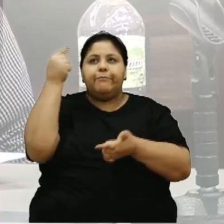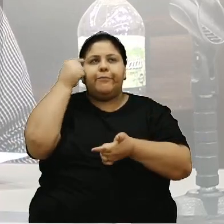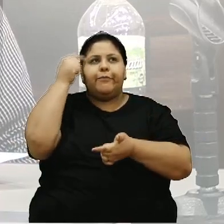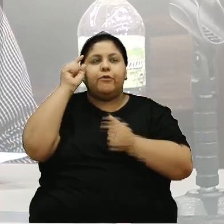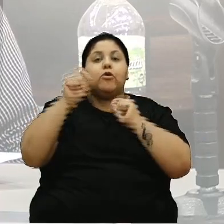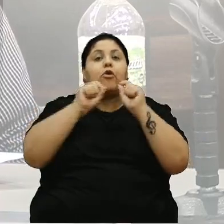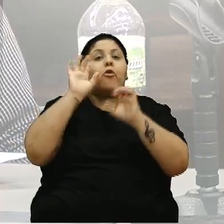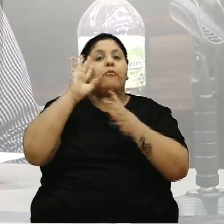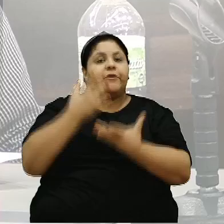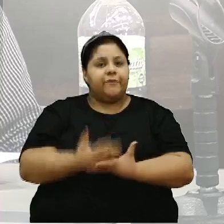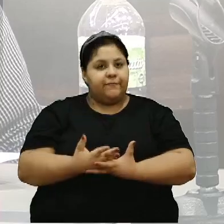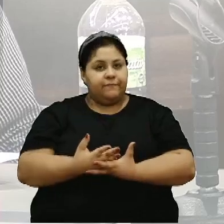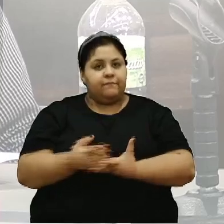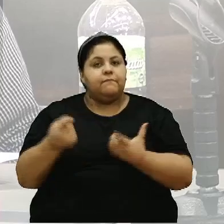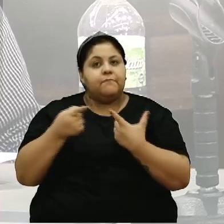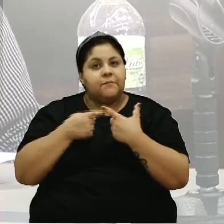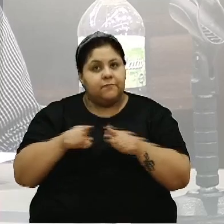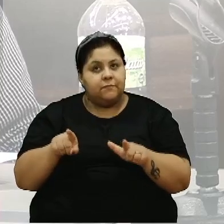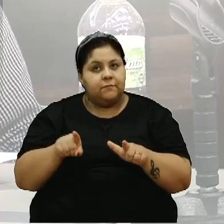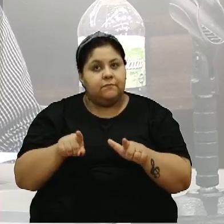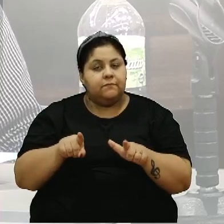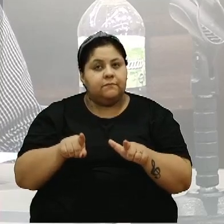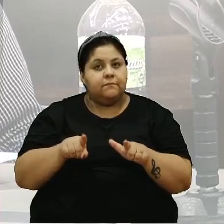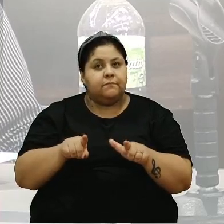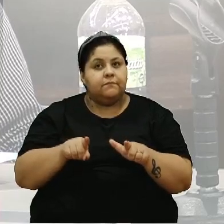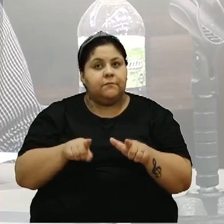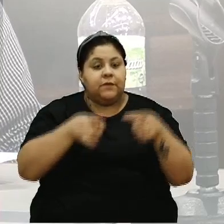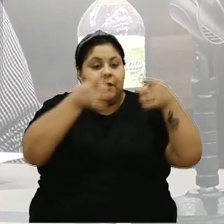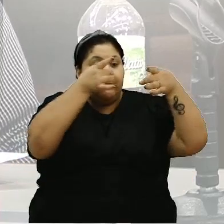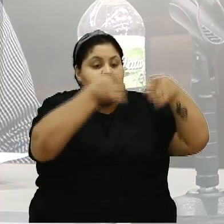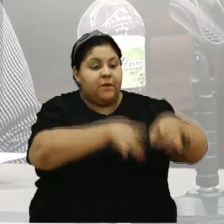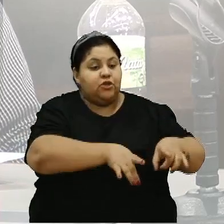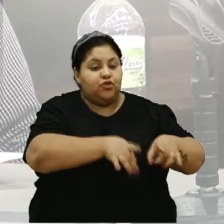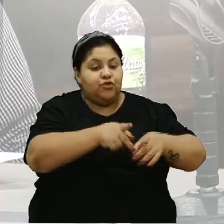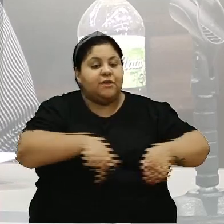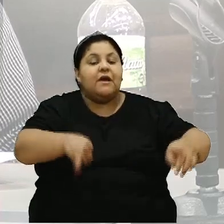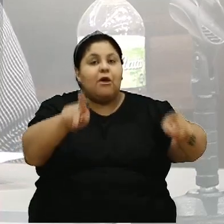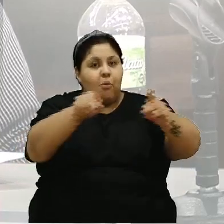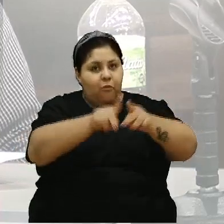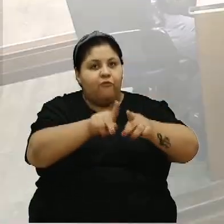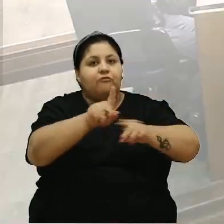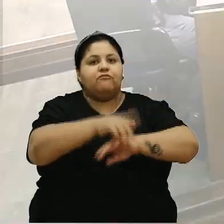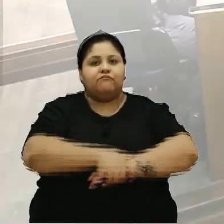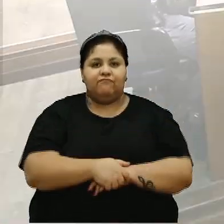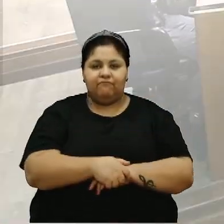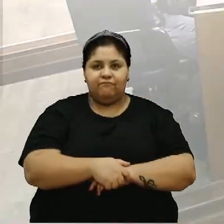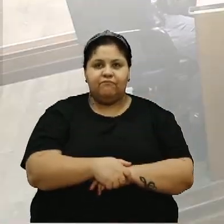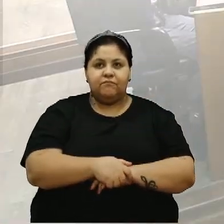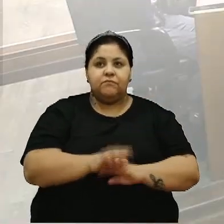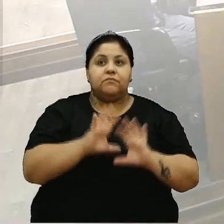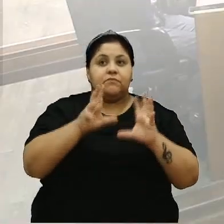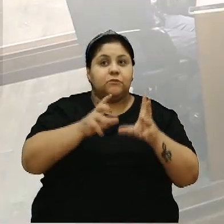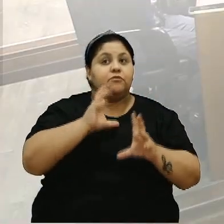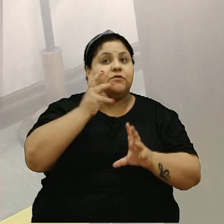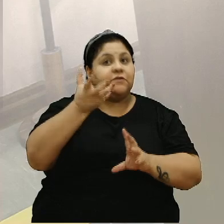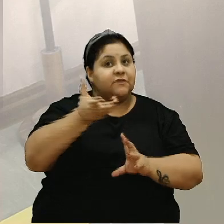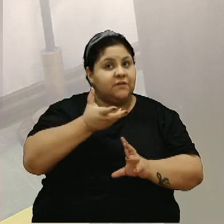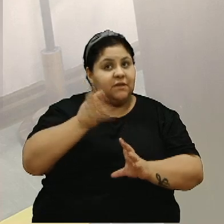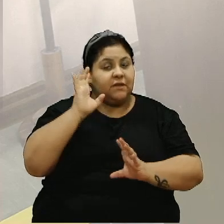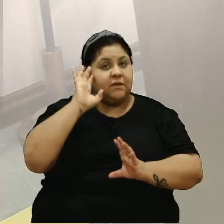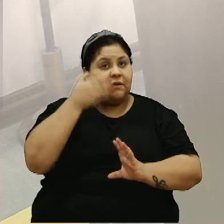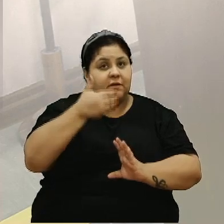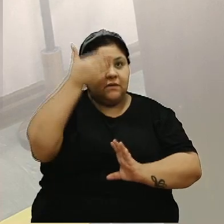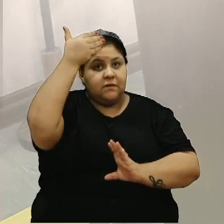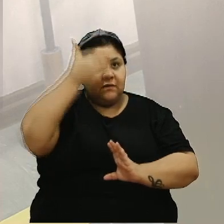eu quero ver como vão resolver. Mas, enquanto isso, quem paga o preço do descaso é o povo. Bom, quando o Kenning acontece, a prova é o